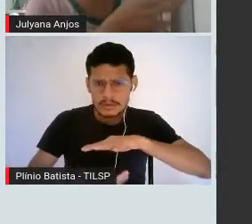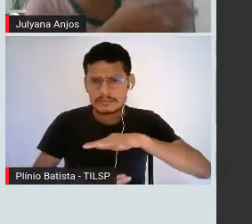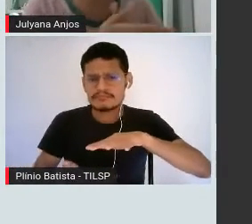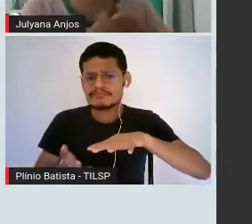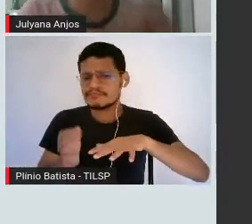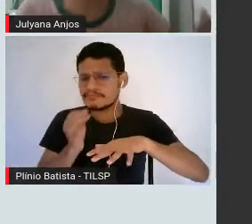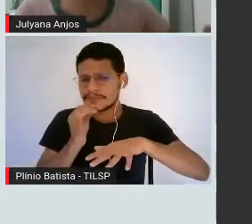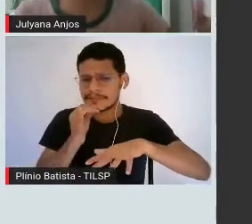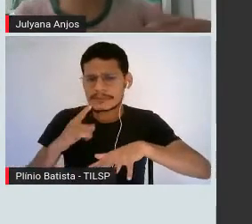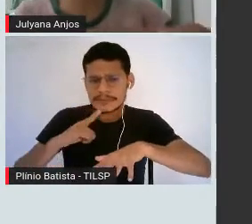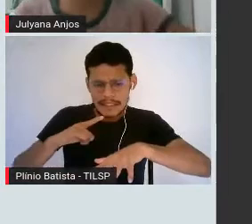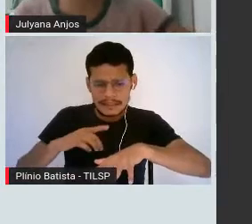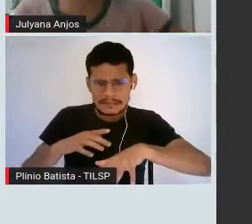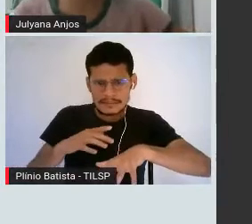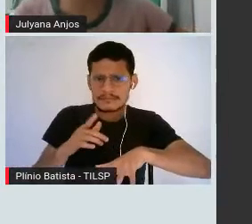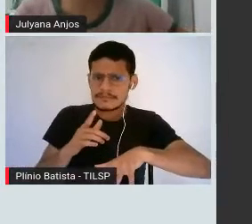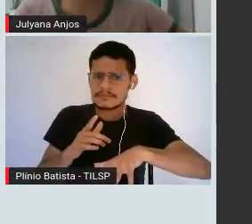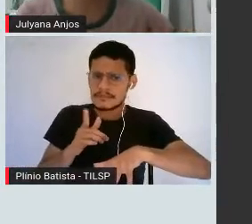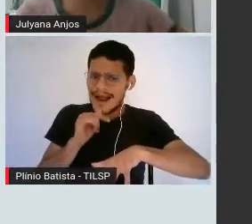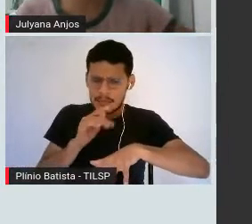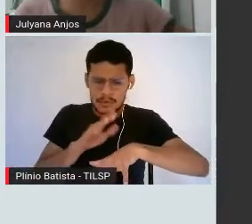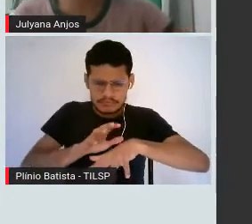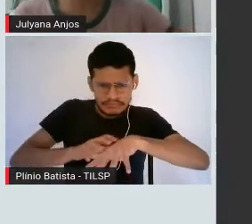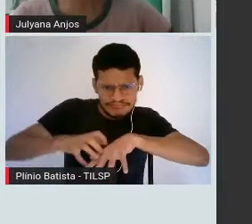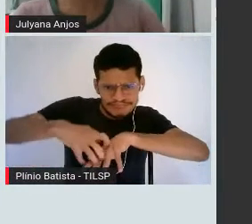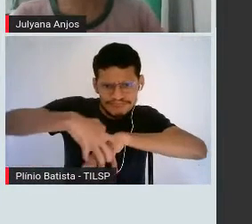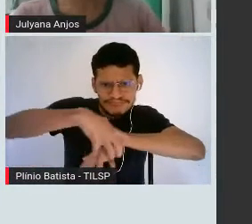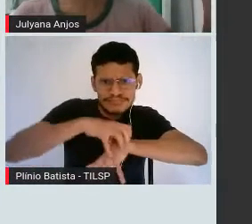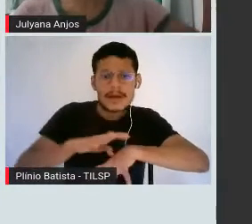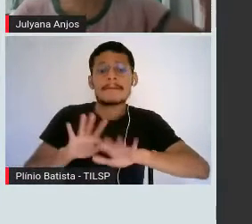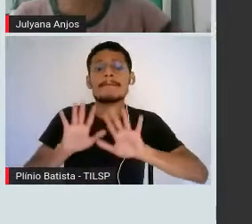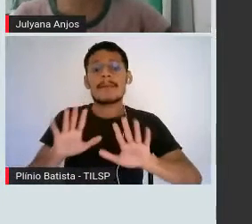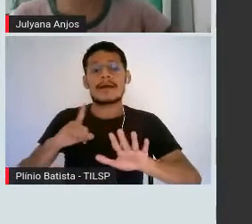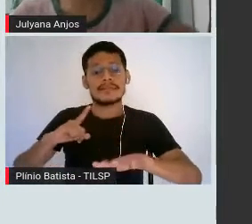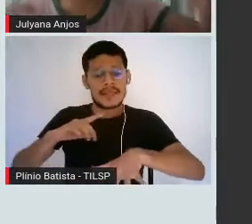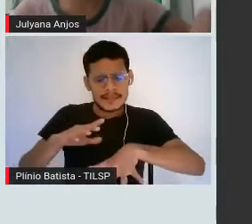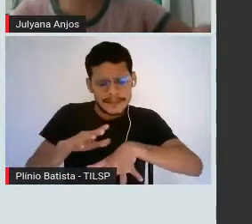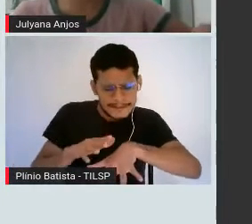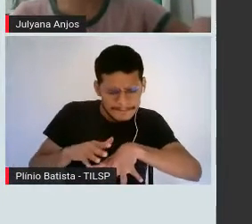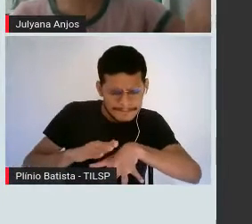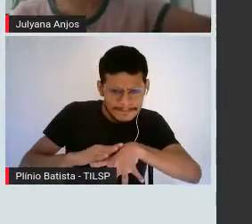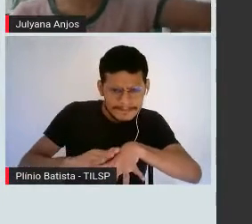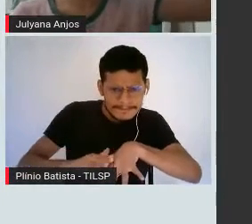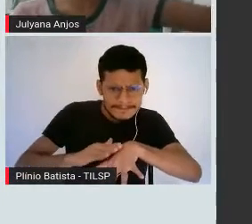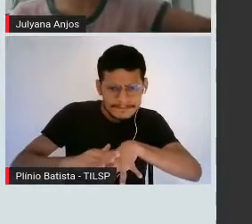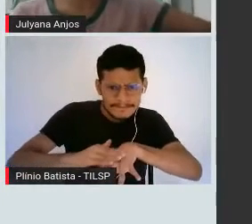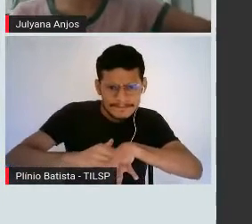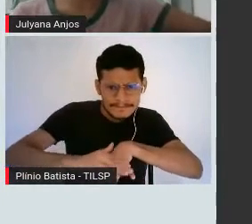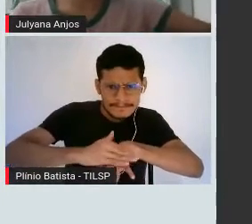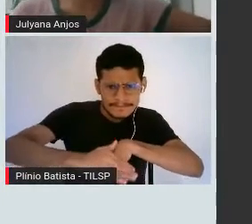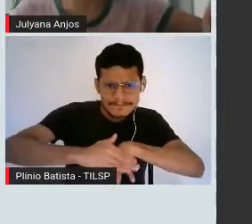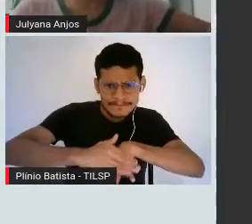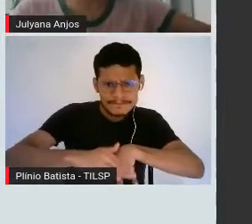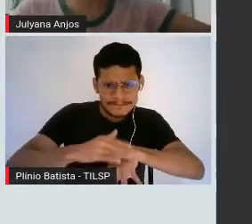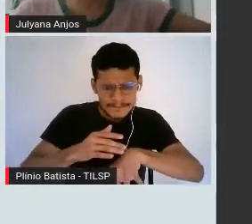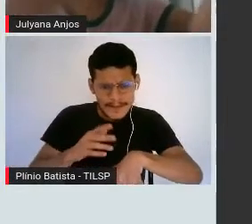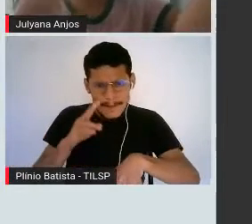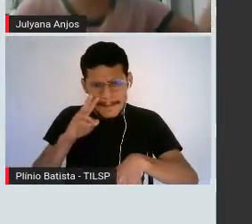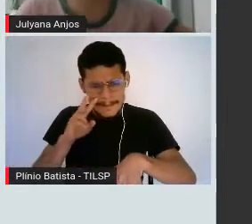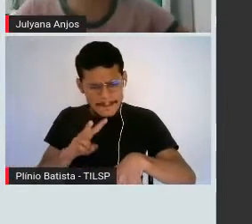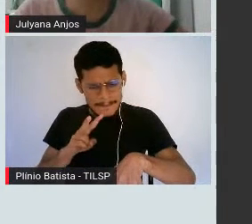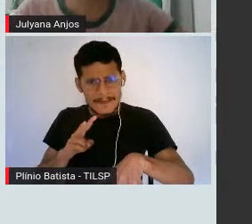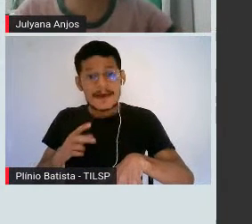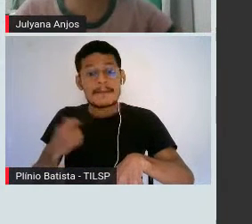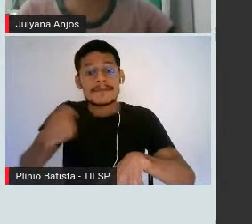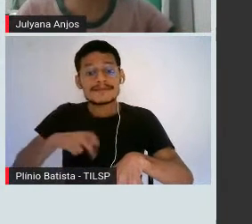Você fica com a sua mão molhada, mas é como se ela formasse uma película, uma barreira. E aí, eu tenho que ter uma força nessa barreira para formar,